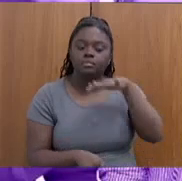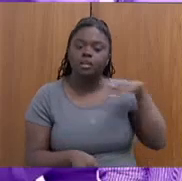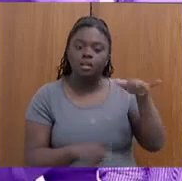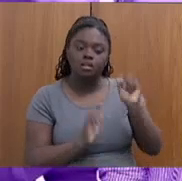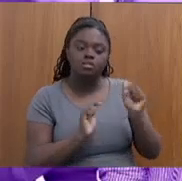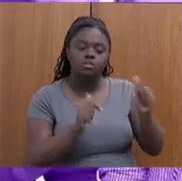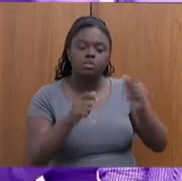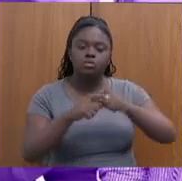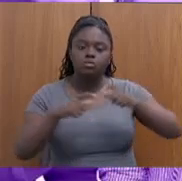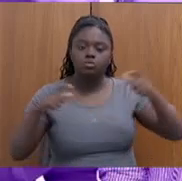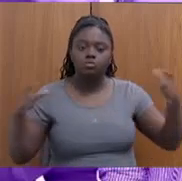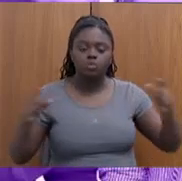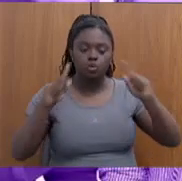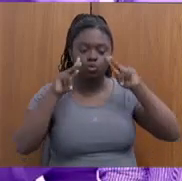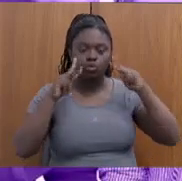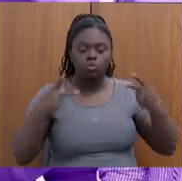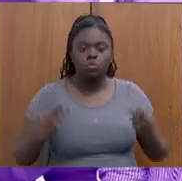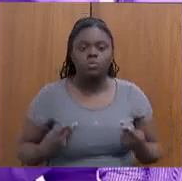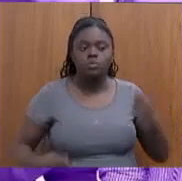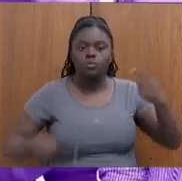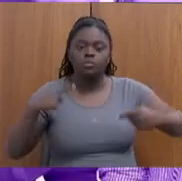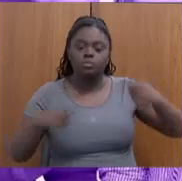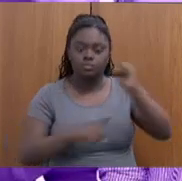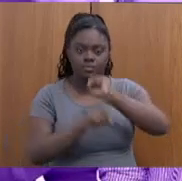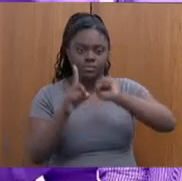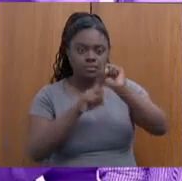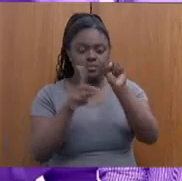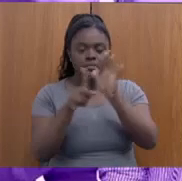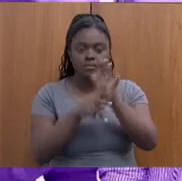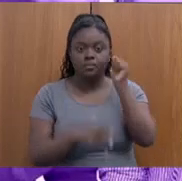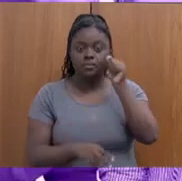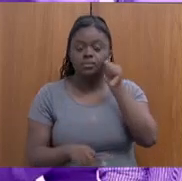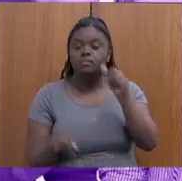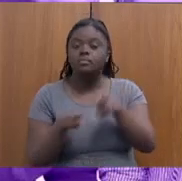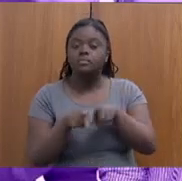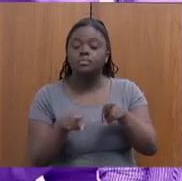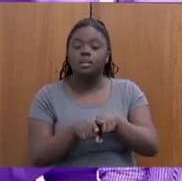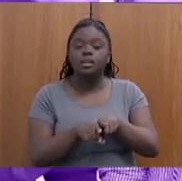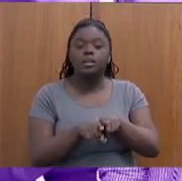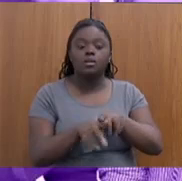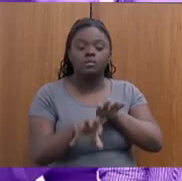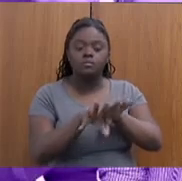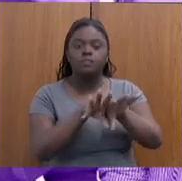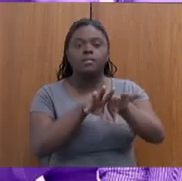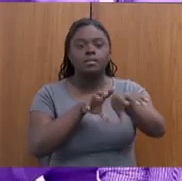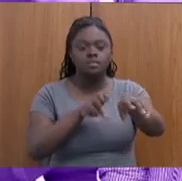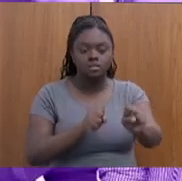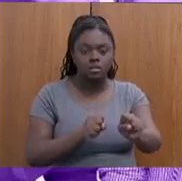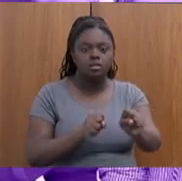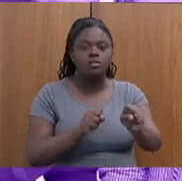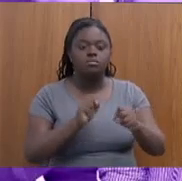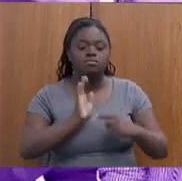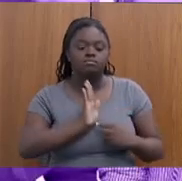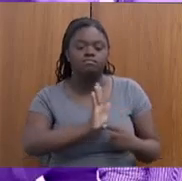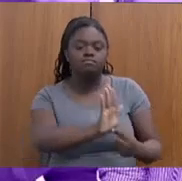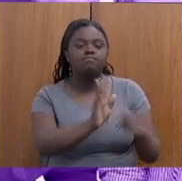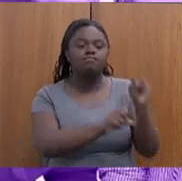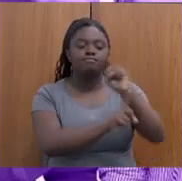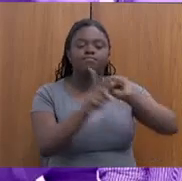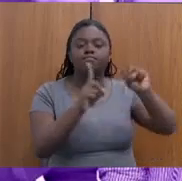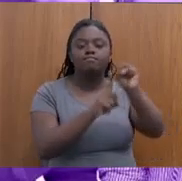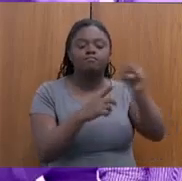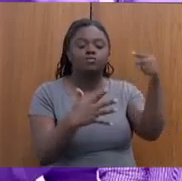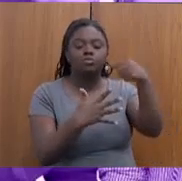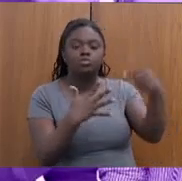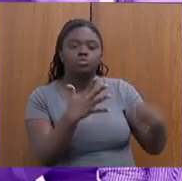autonomia política, social e econômica das mulheres. Também com a formação, mobilização e sensibilização da sociedade naquilo que se